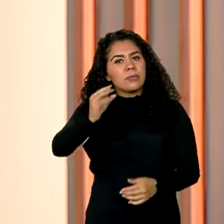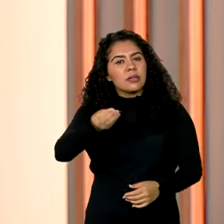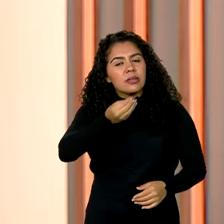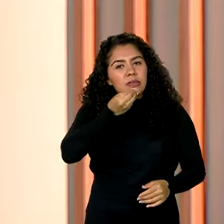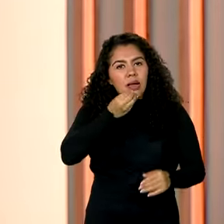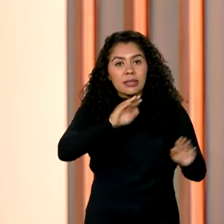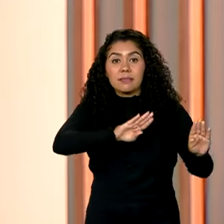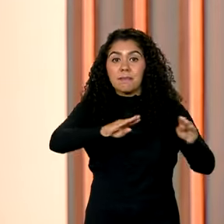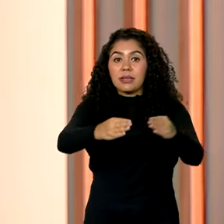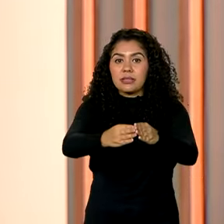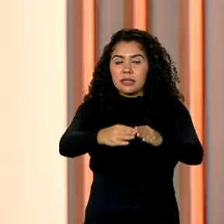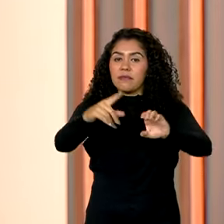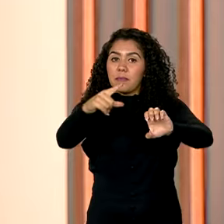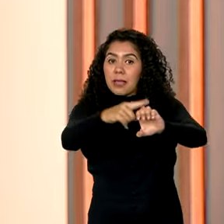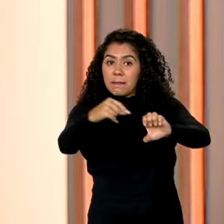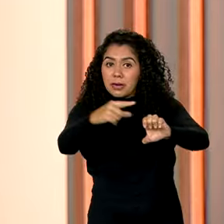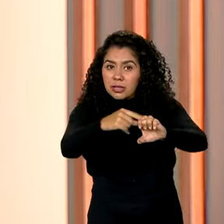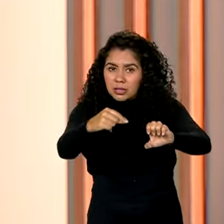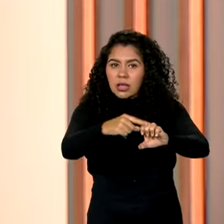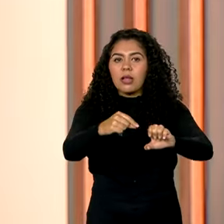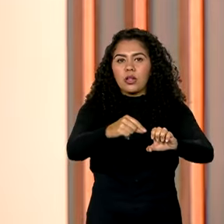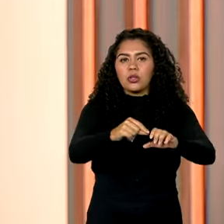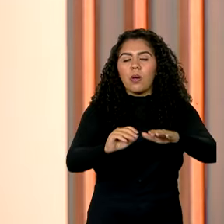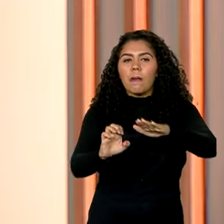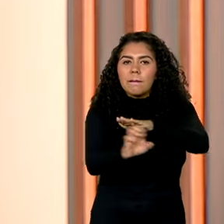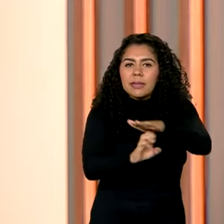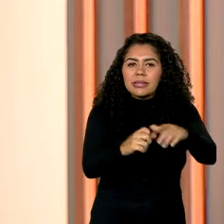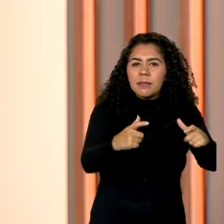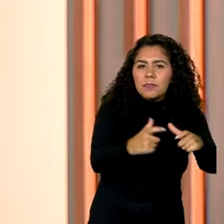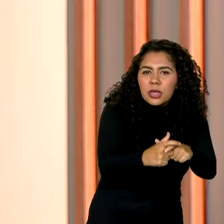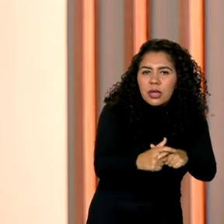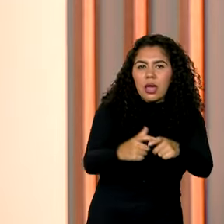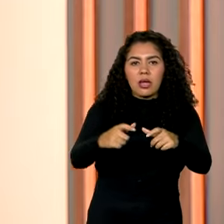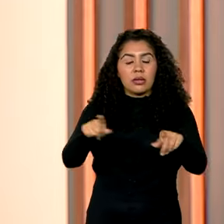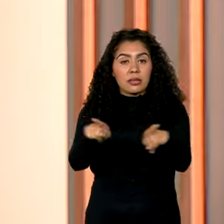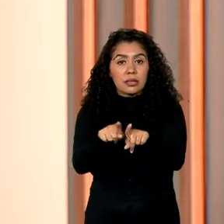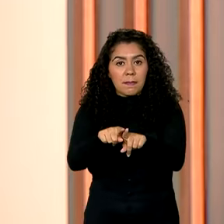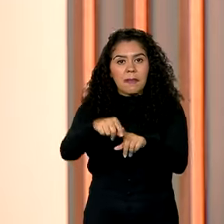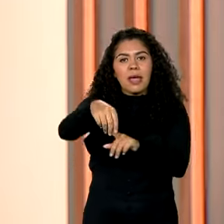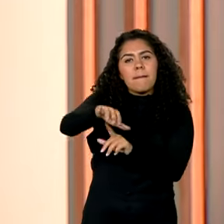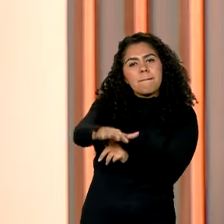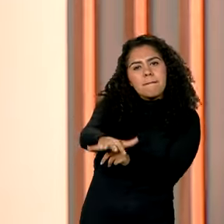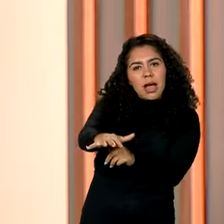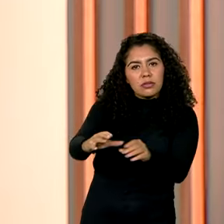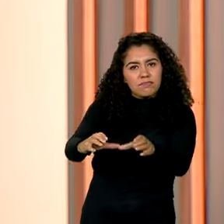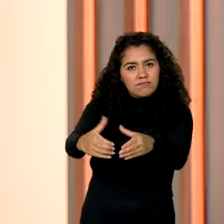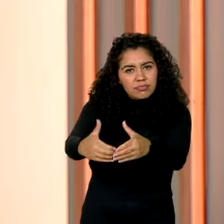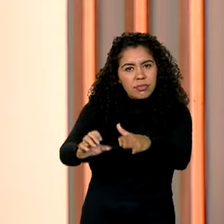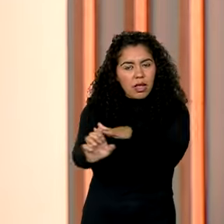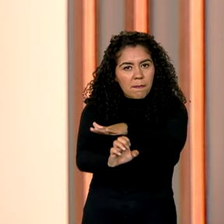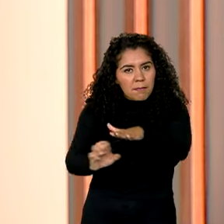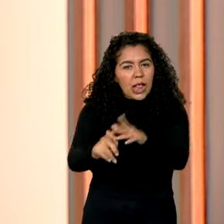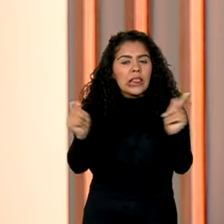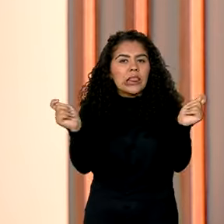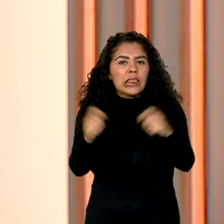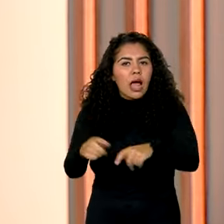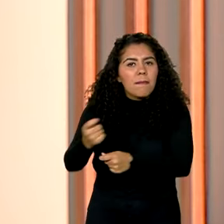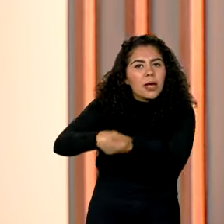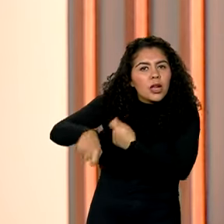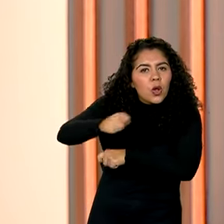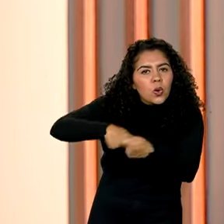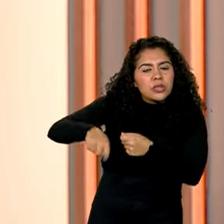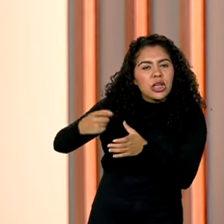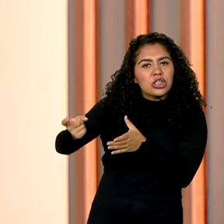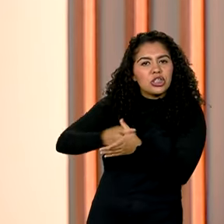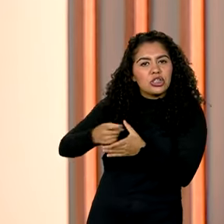microempreendedores individuais, microempresas e empresas de pequeno porte, ali que eles podem renegociar as dívidas